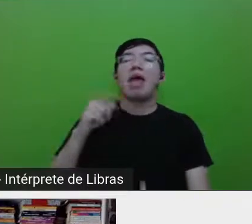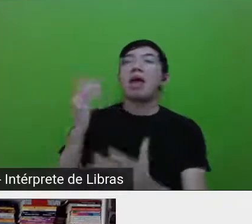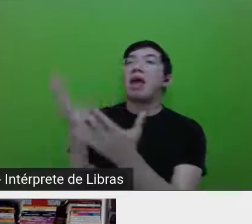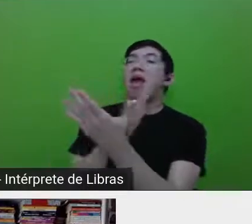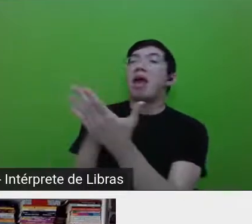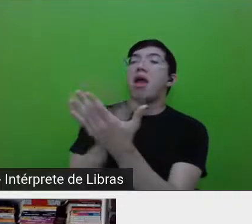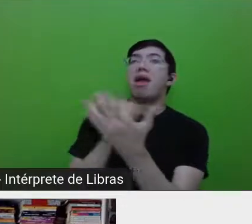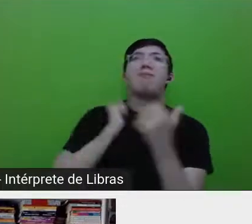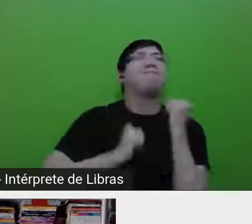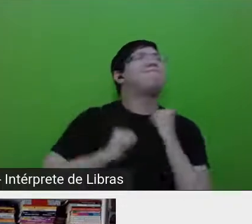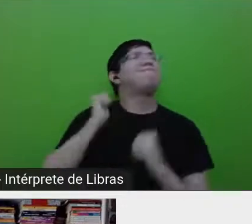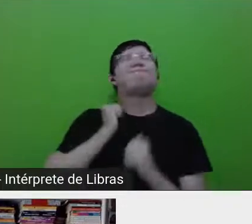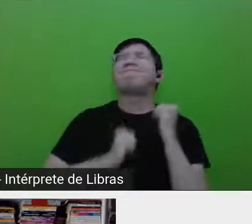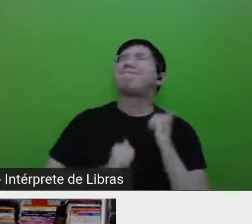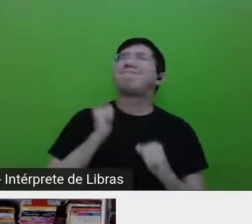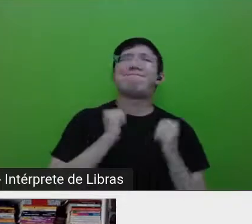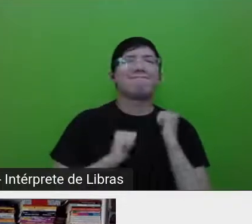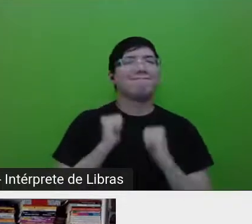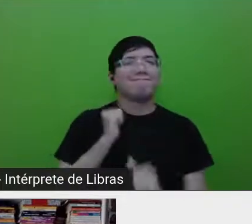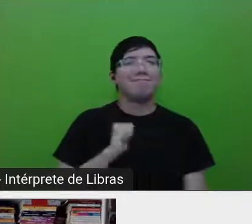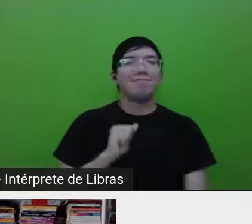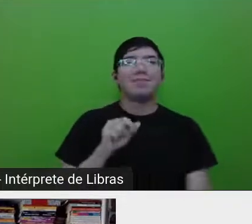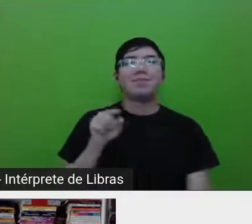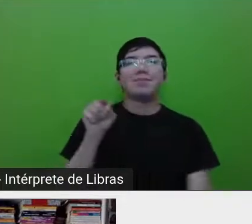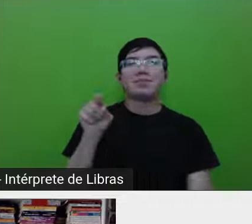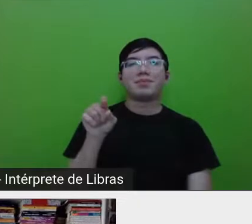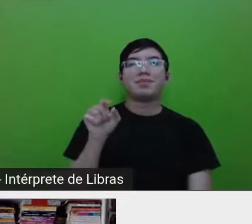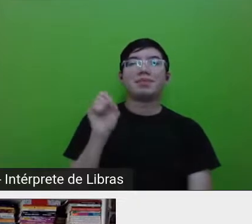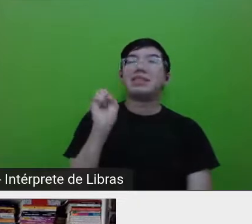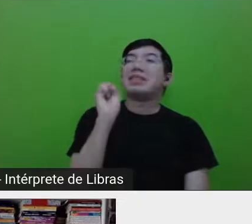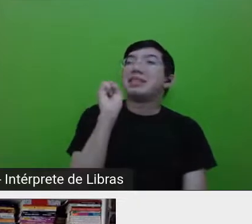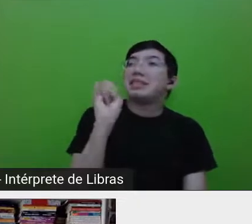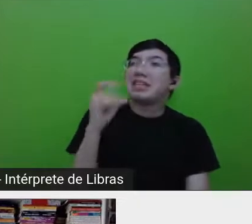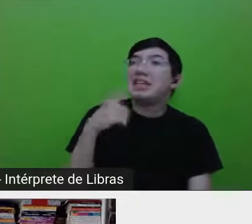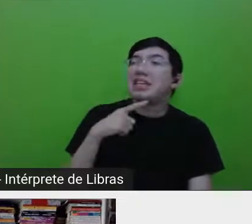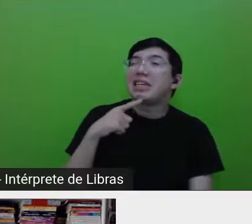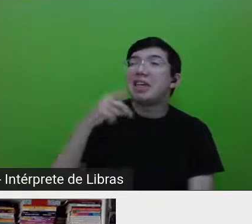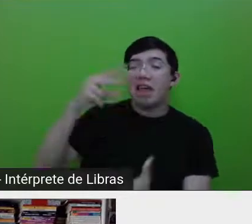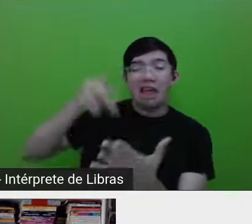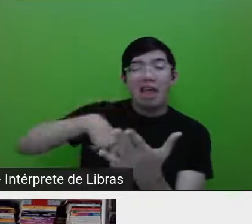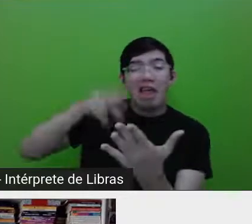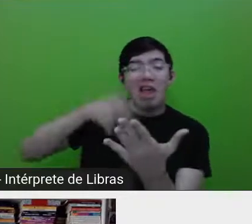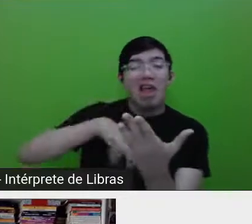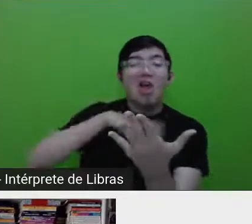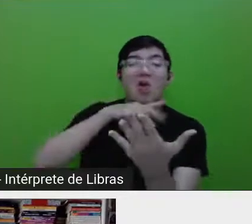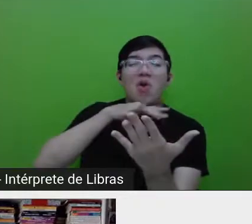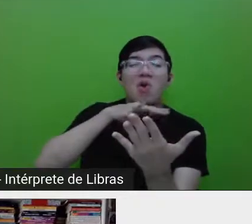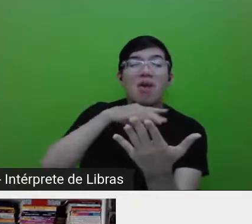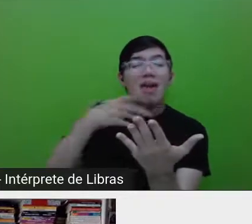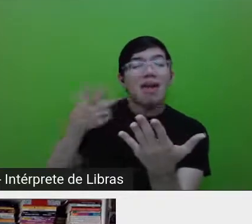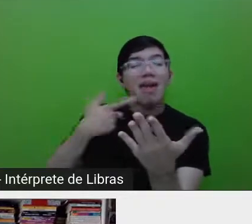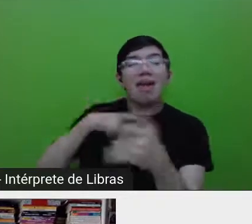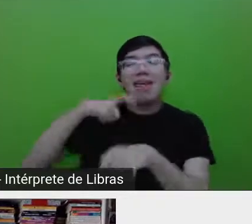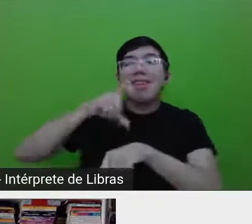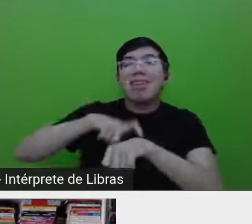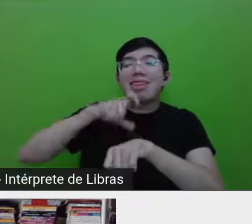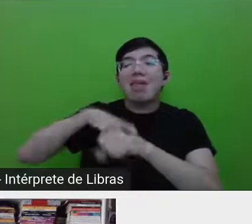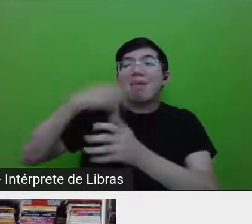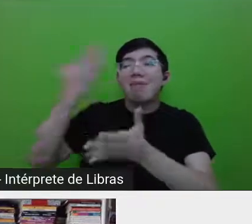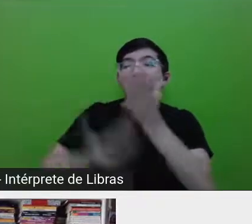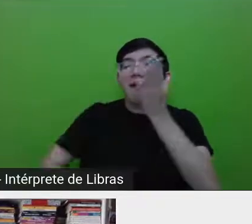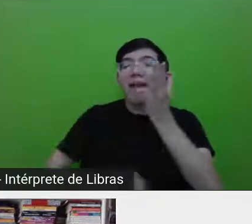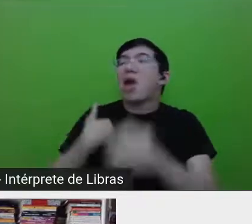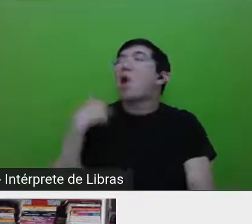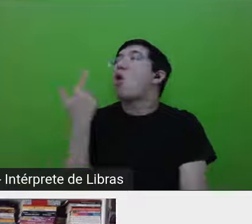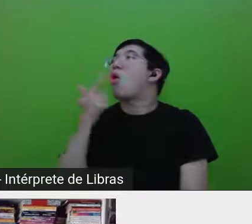ruim, eu vou ter que terminar o raio desse livro, e vou perder tempo de ler outros livros. Exatamente. Porque tem